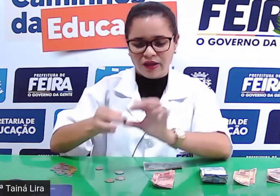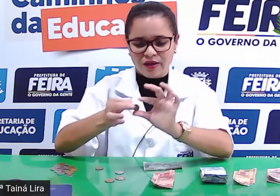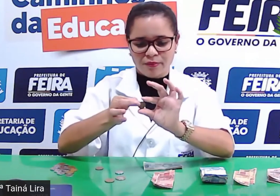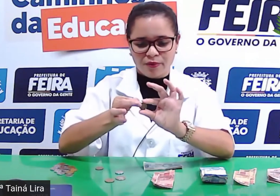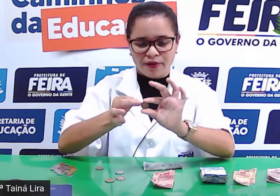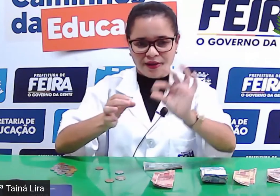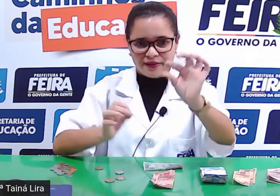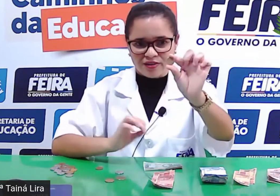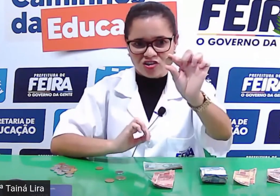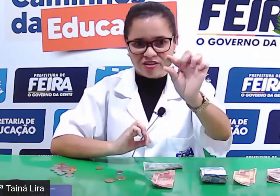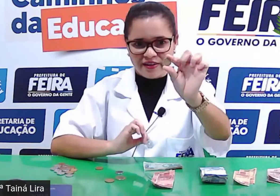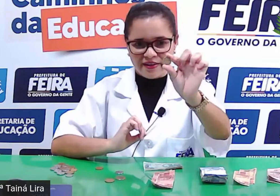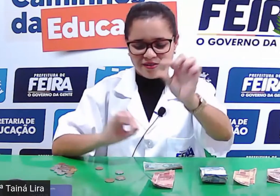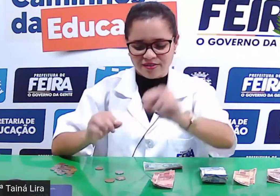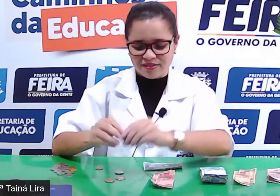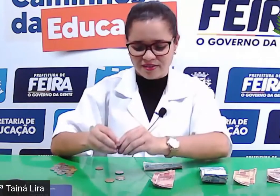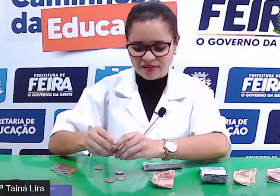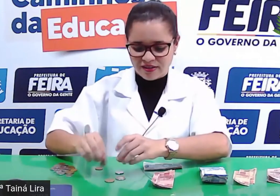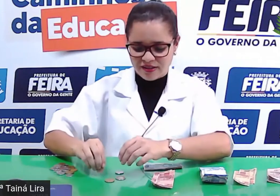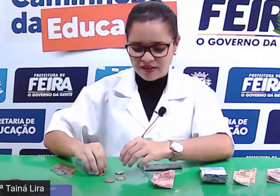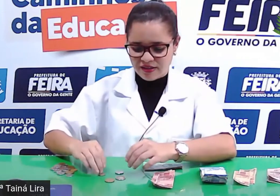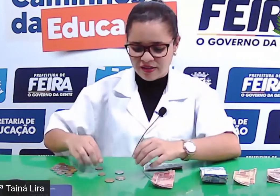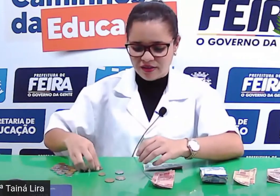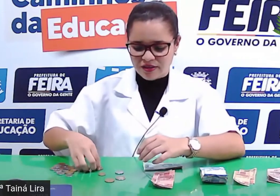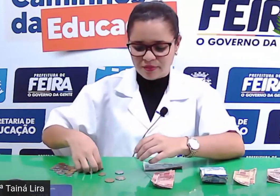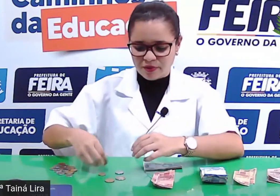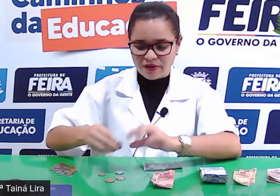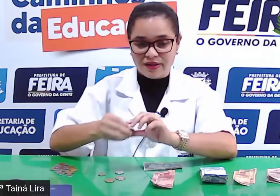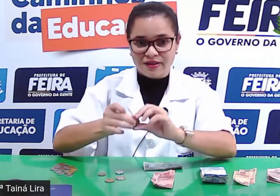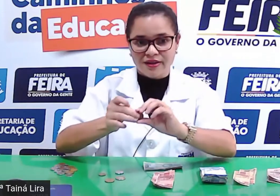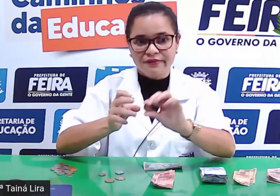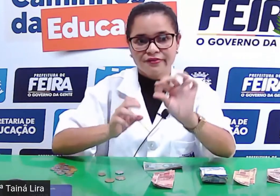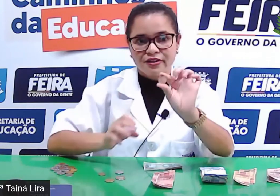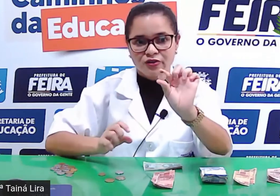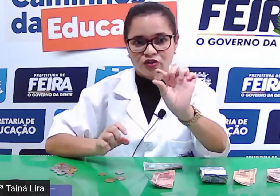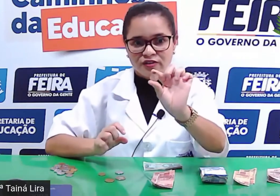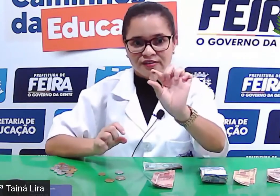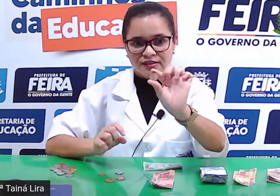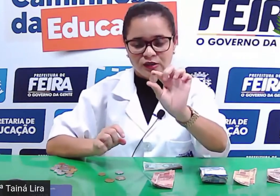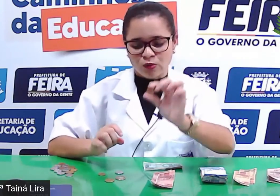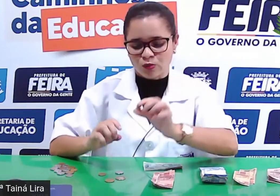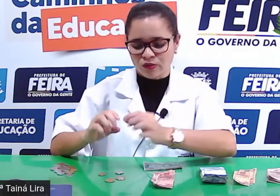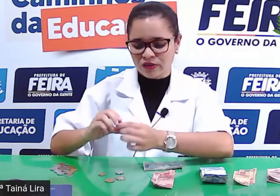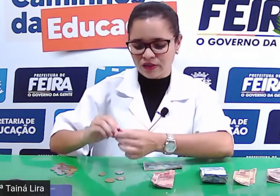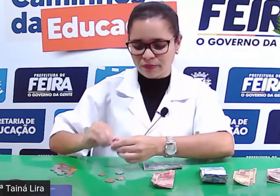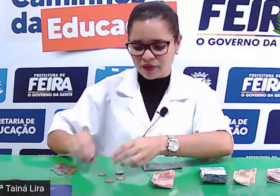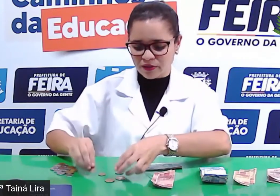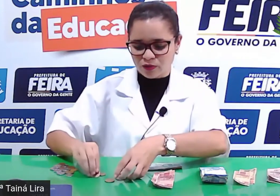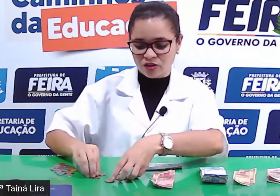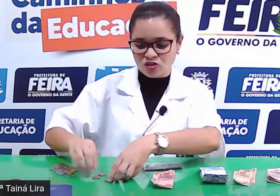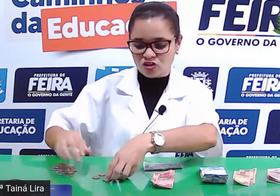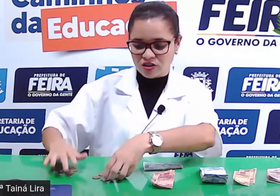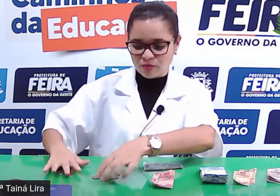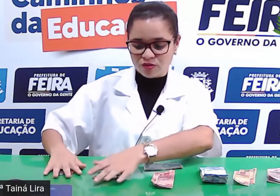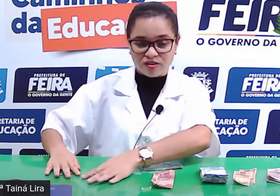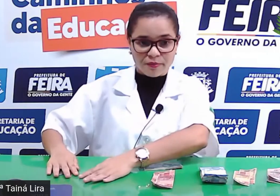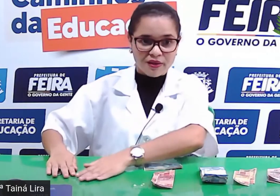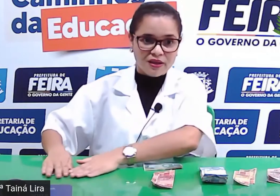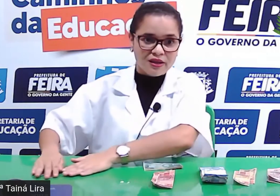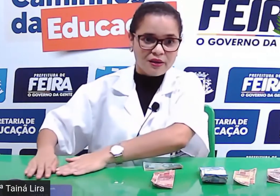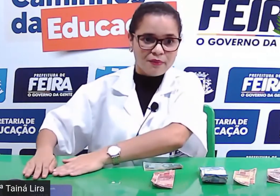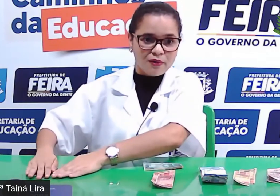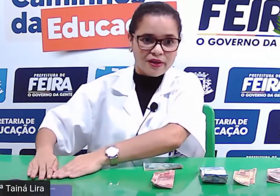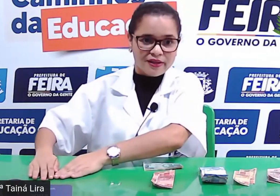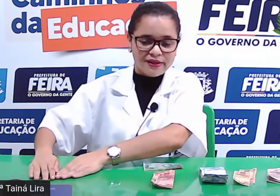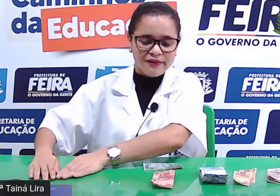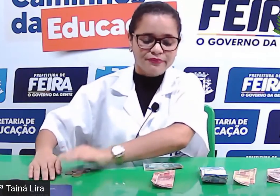a moeda de dez, e a moeda de cinco. Lembrando que tínhamos também